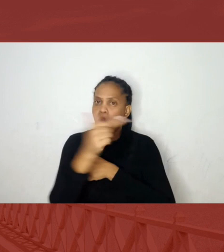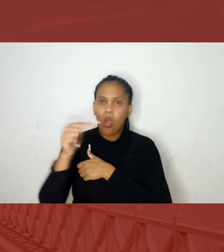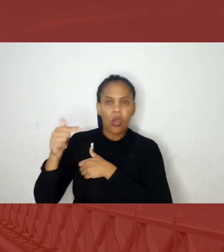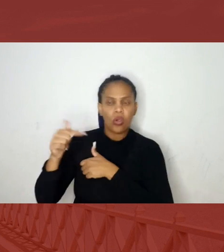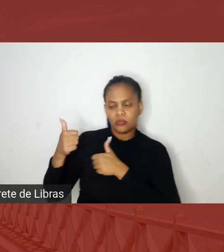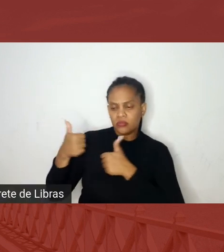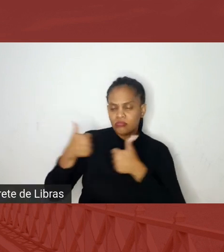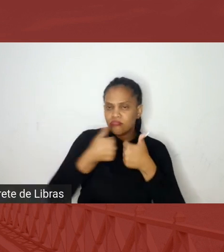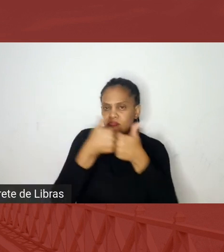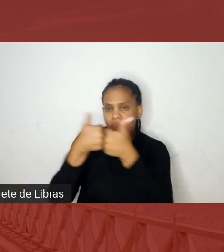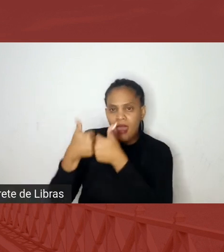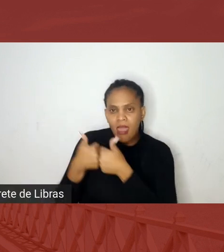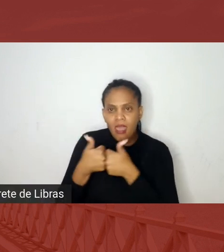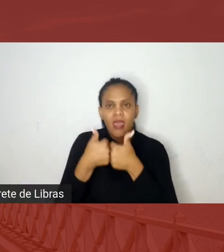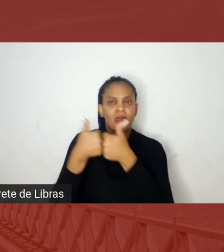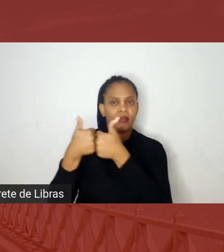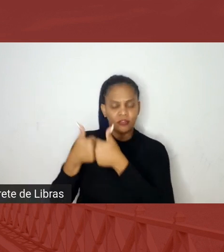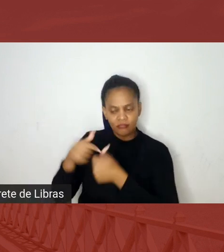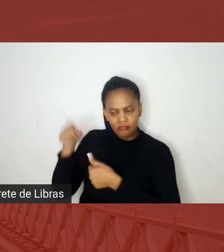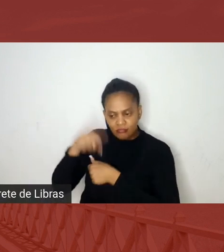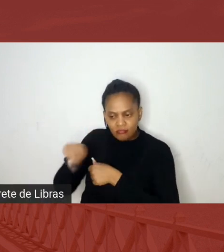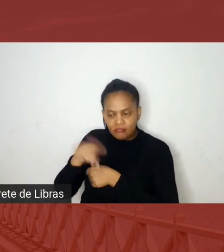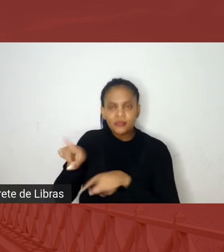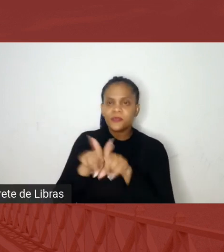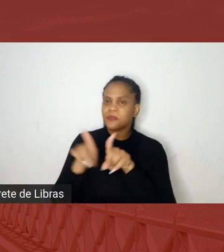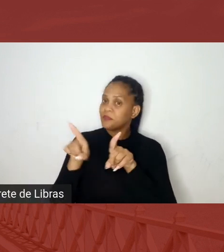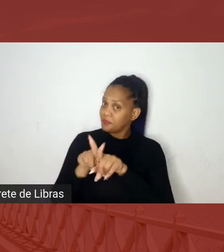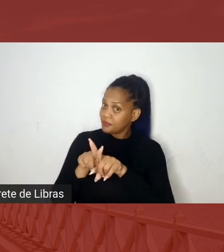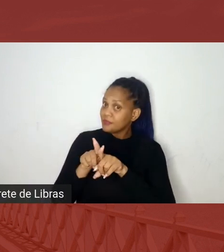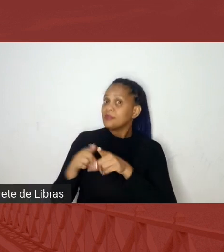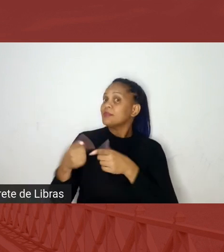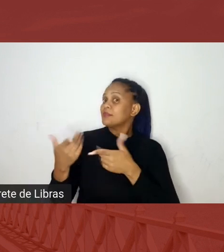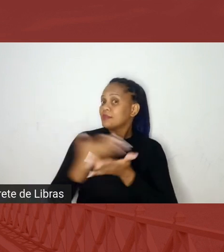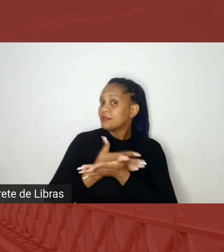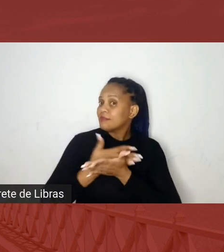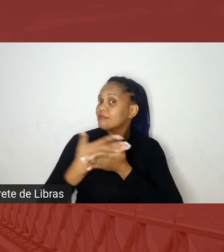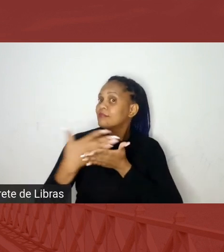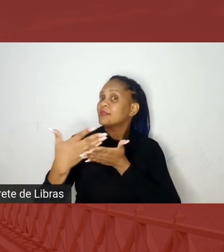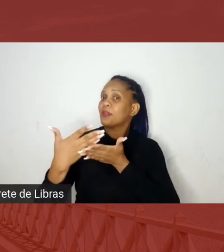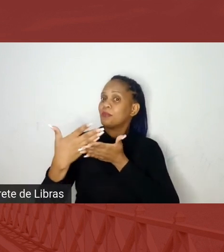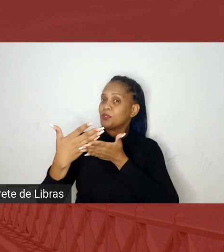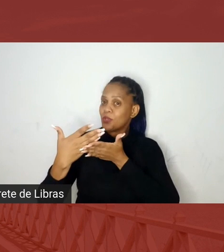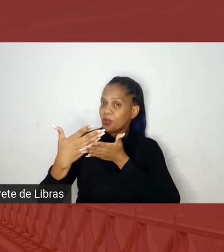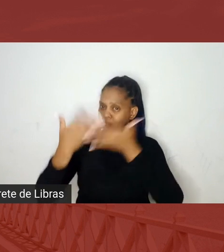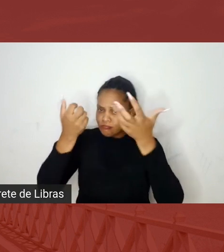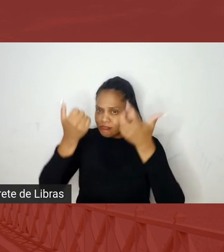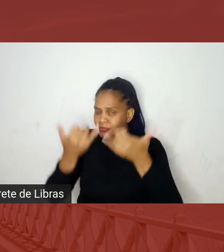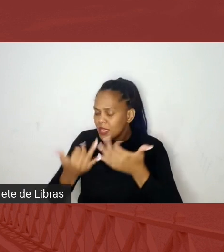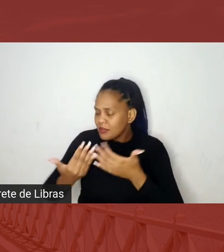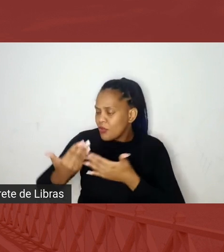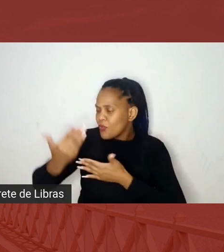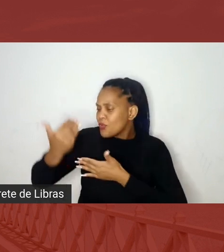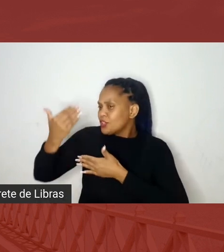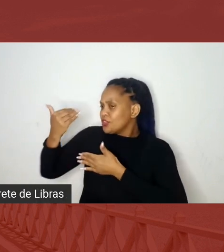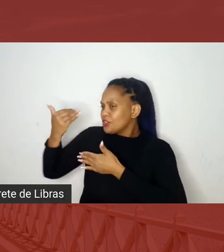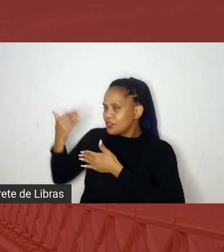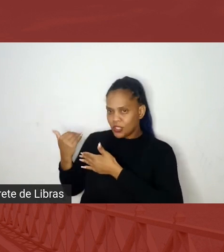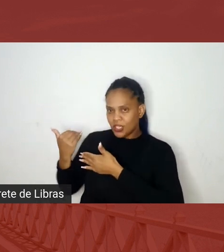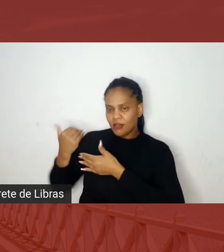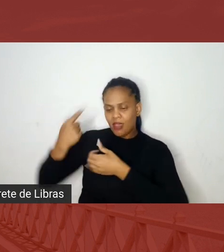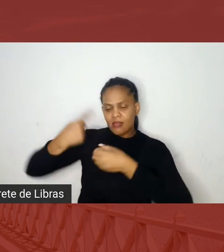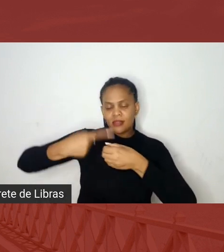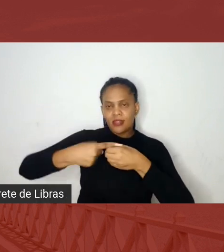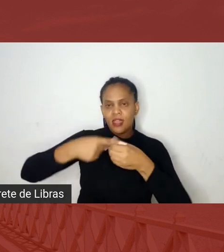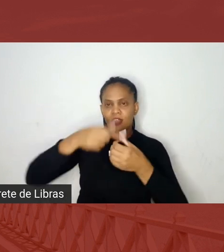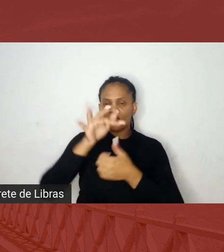Lia e do Chó, e isso foi trazendo, assim, de um antigo distrito nosso, que era o Faina, que hoje